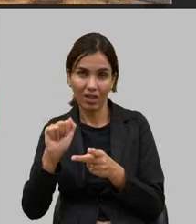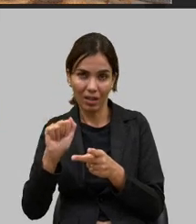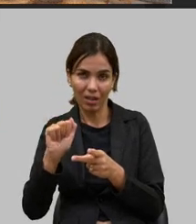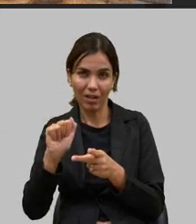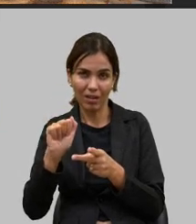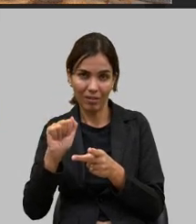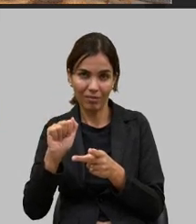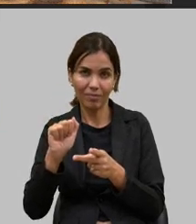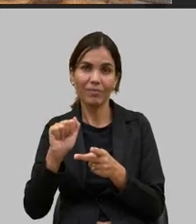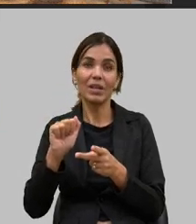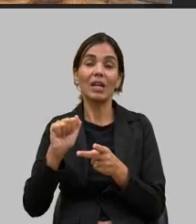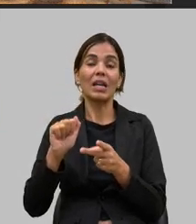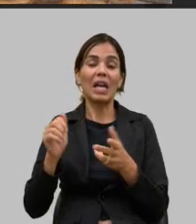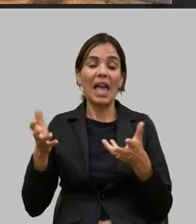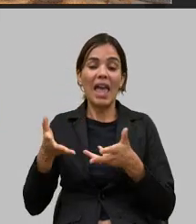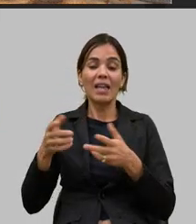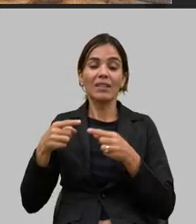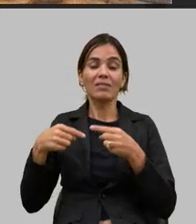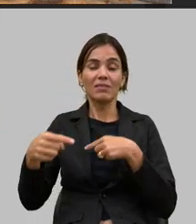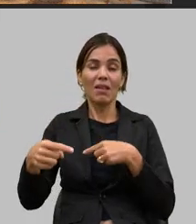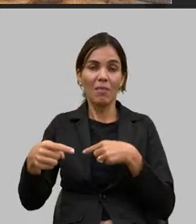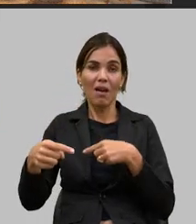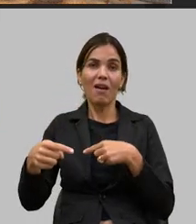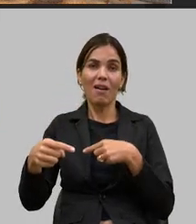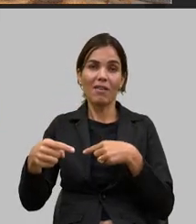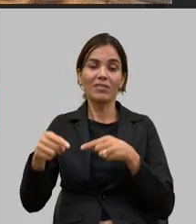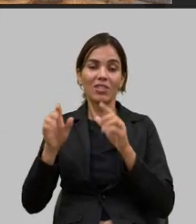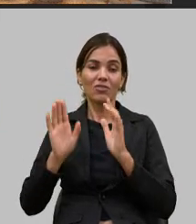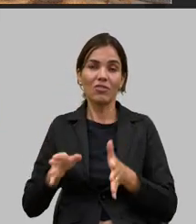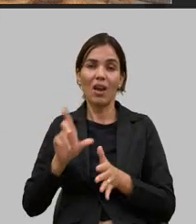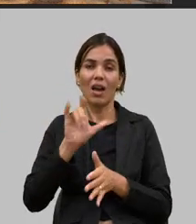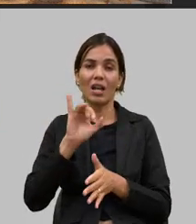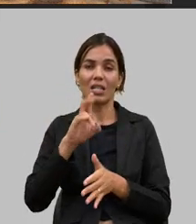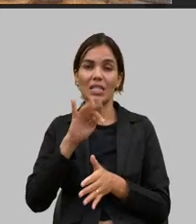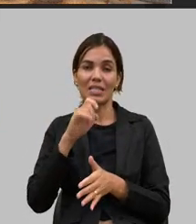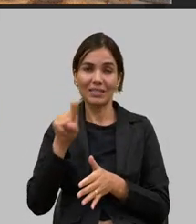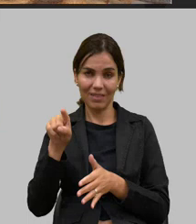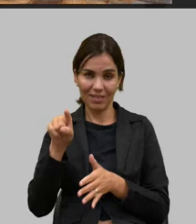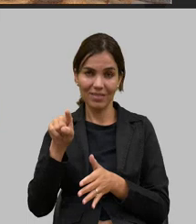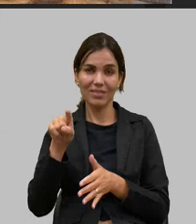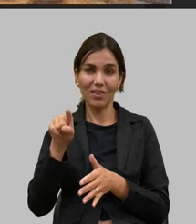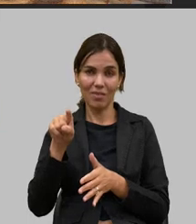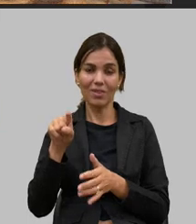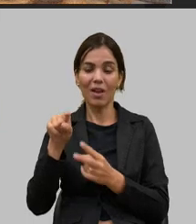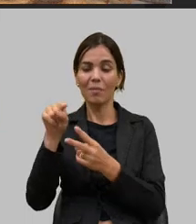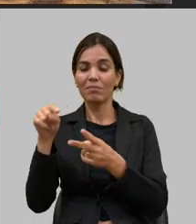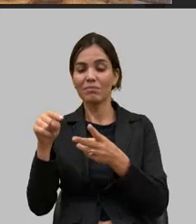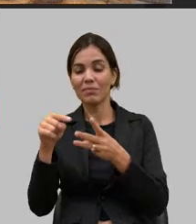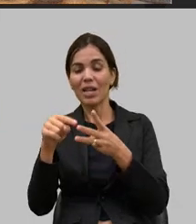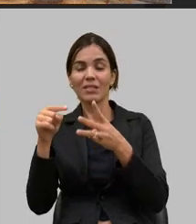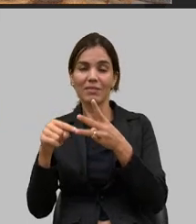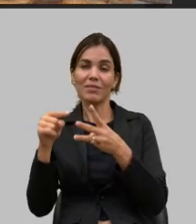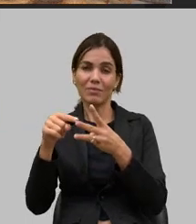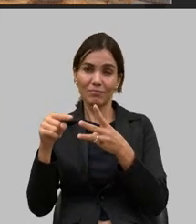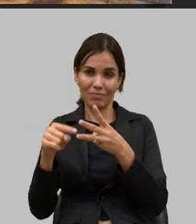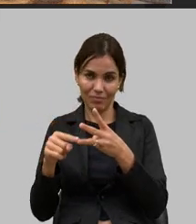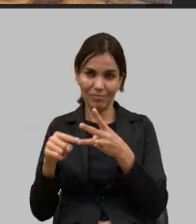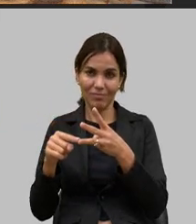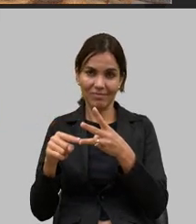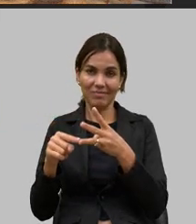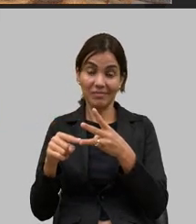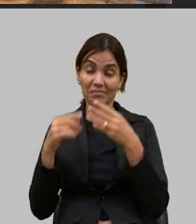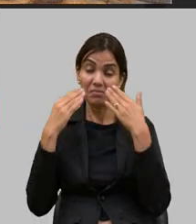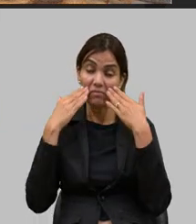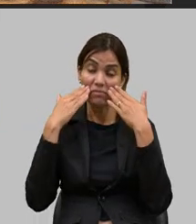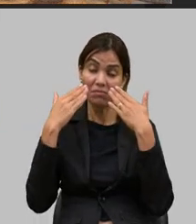sendo feita essa semana para as barragens de Turmalina e Capelinha e mostra a parceria do governo de Minas